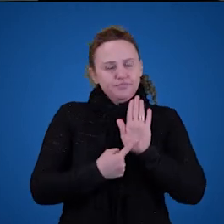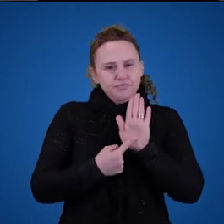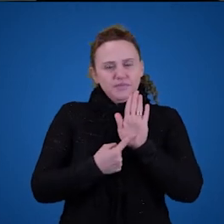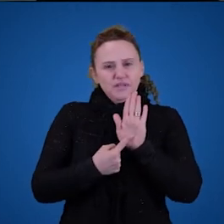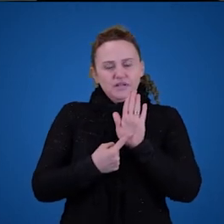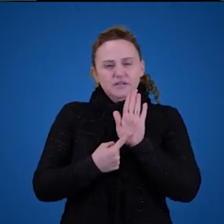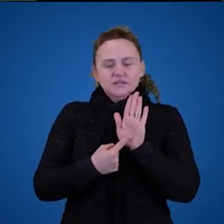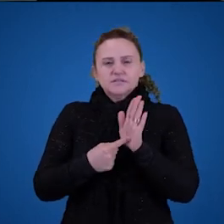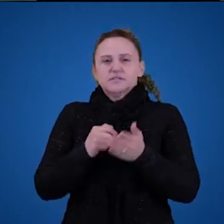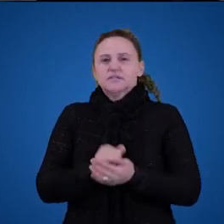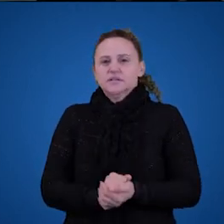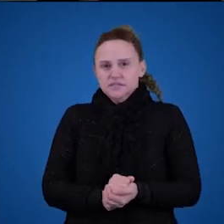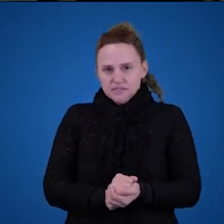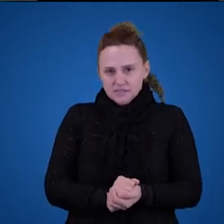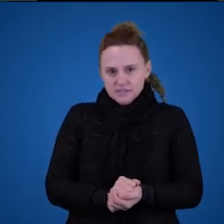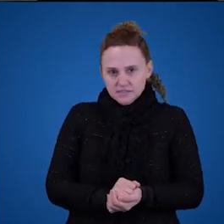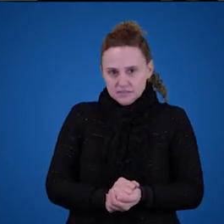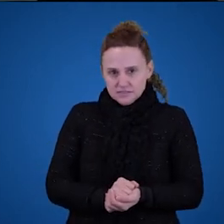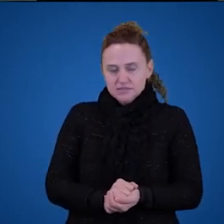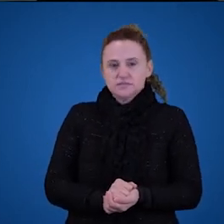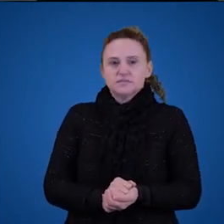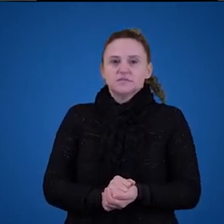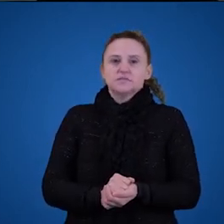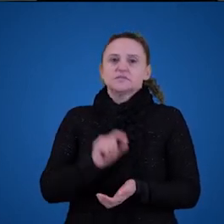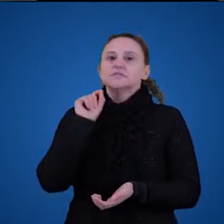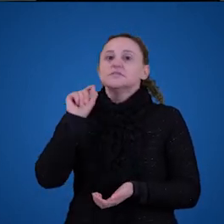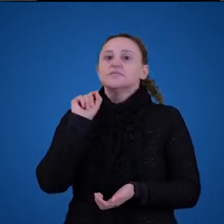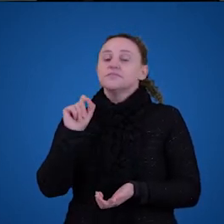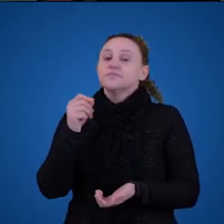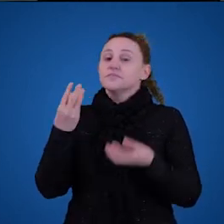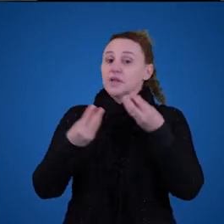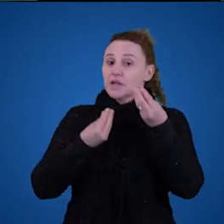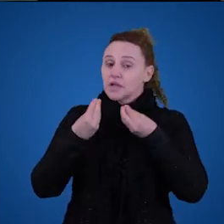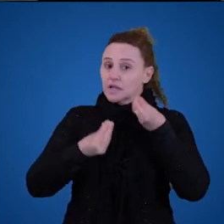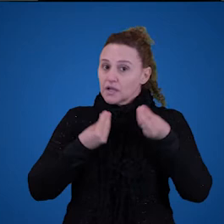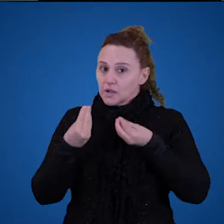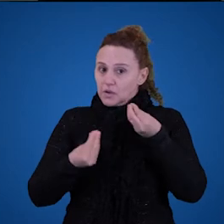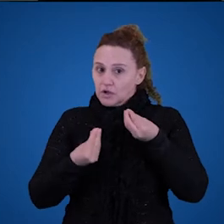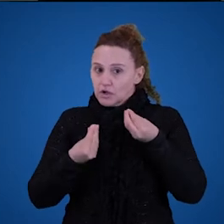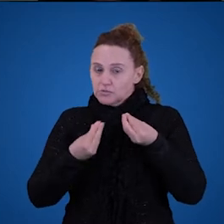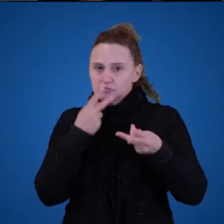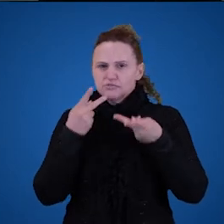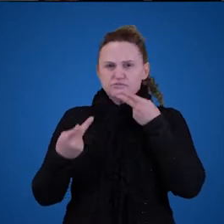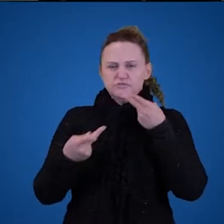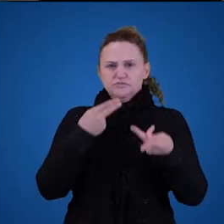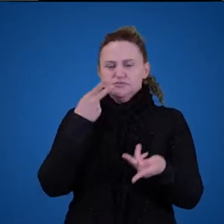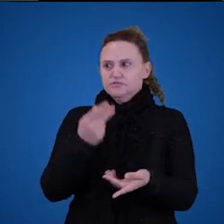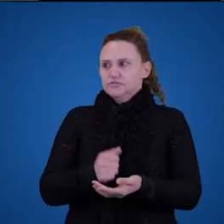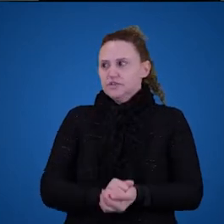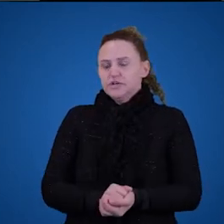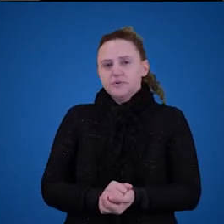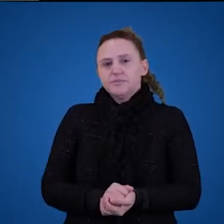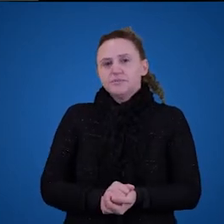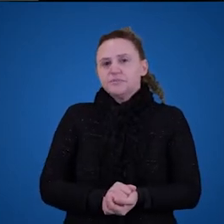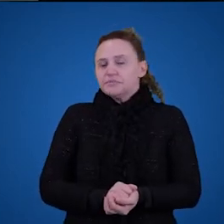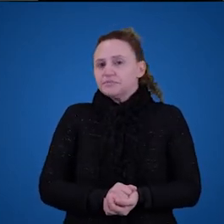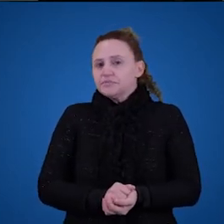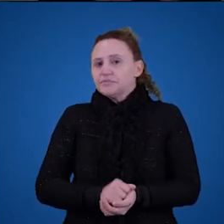pré-teórica por trás da teoria referencial do significado, ou como a gente vai chamar daqui para frente, TRS.